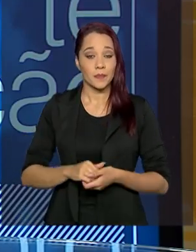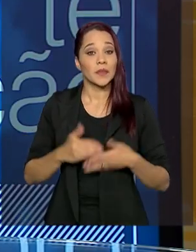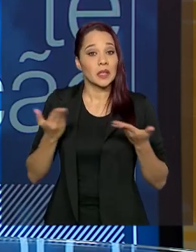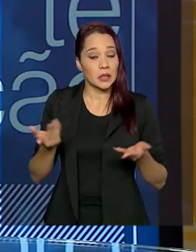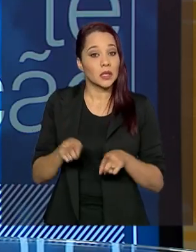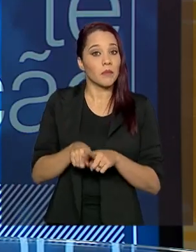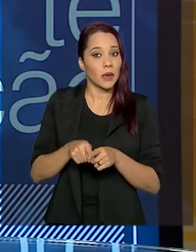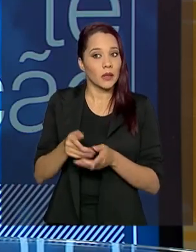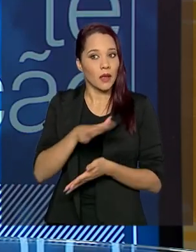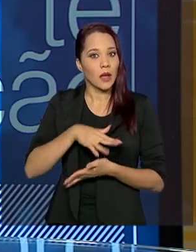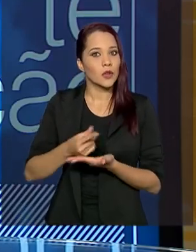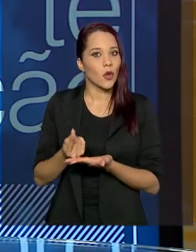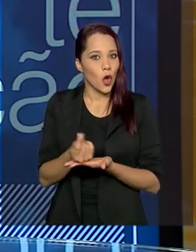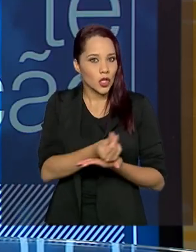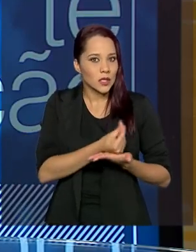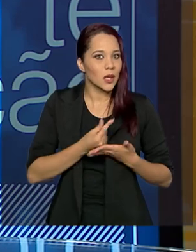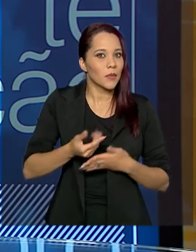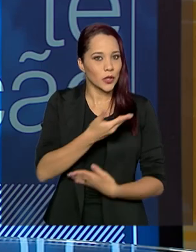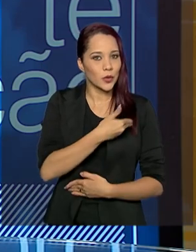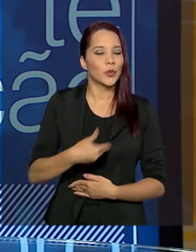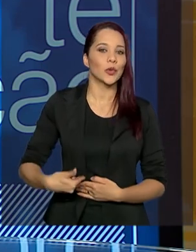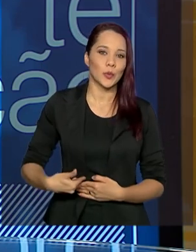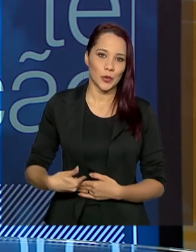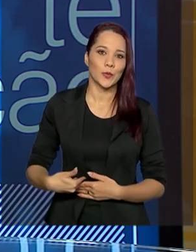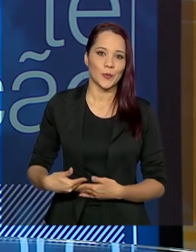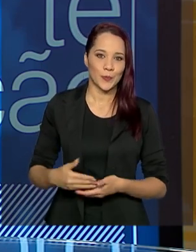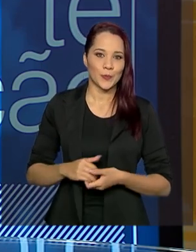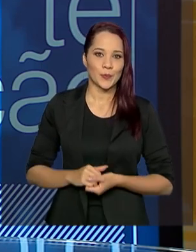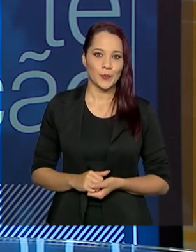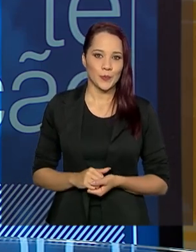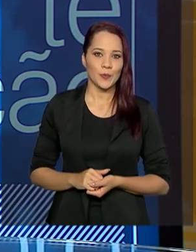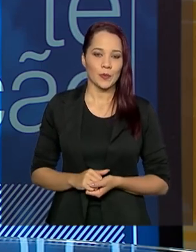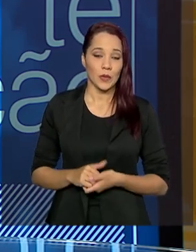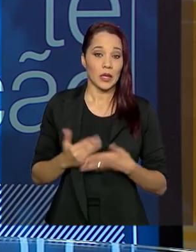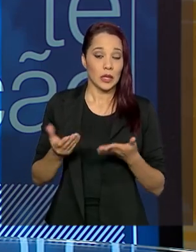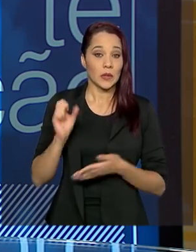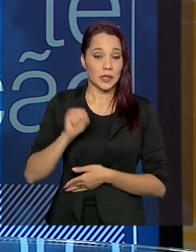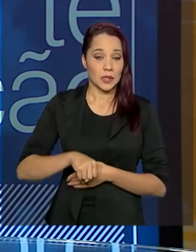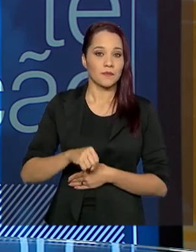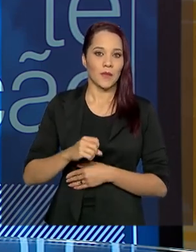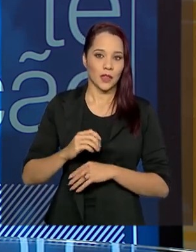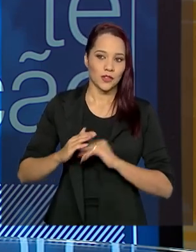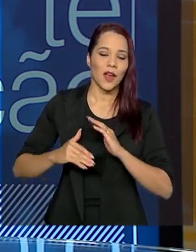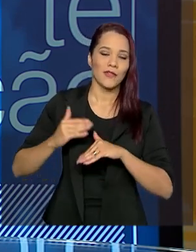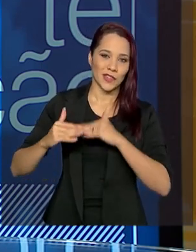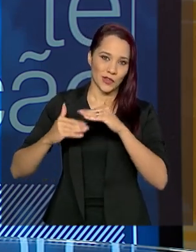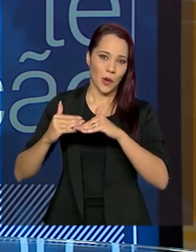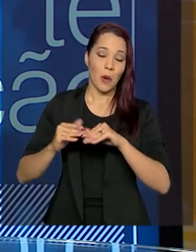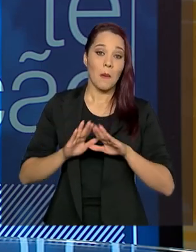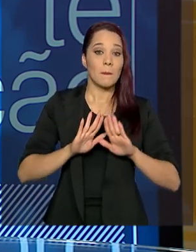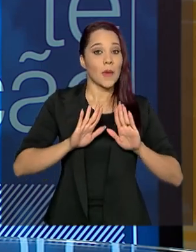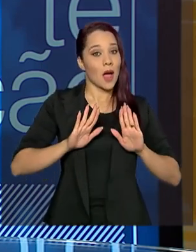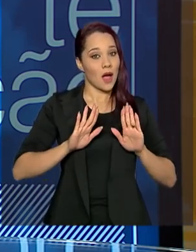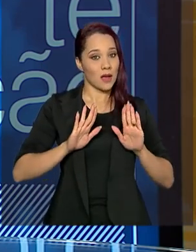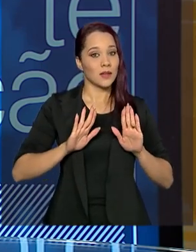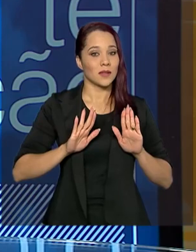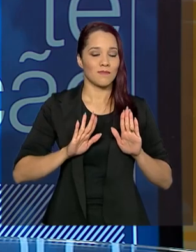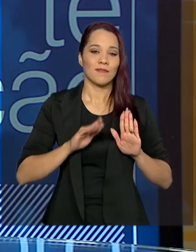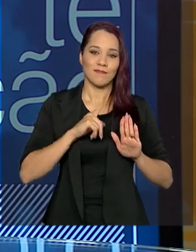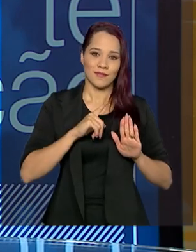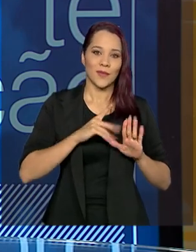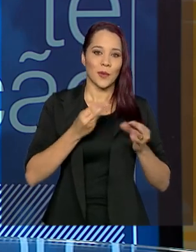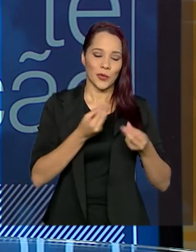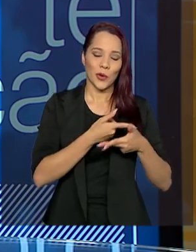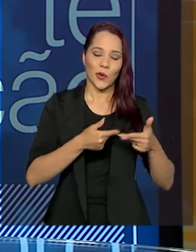no orçamento público, que é uma defesa que nós fazemos. Então, sim, avançamos, mas temos